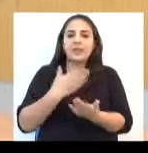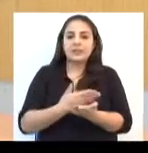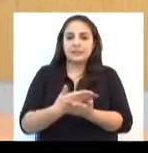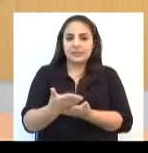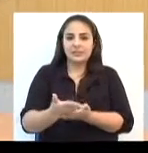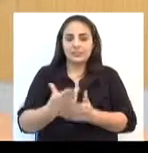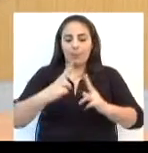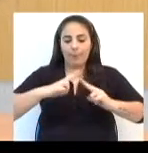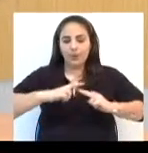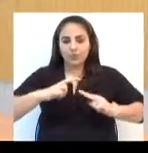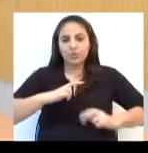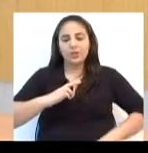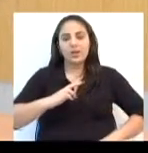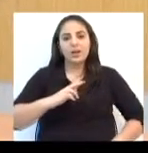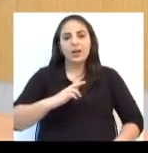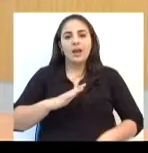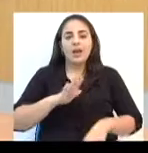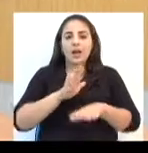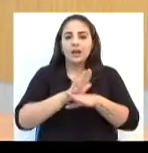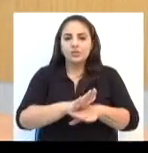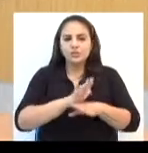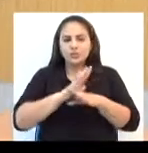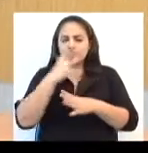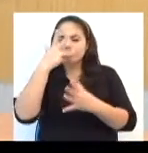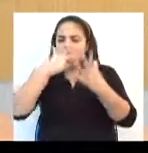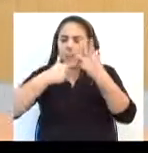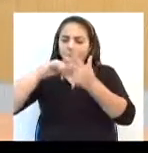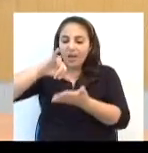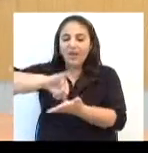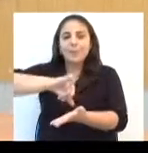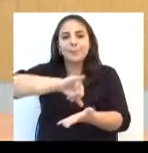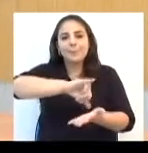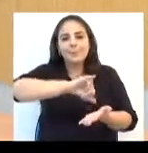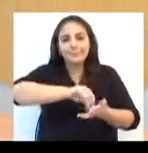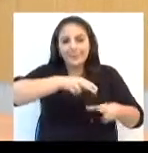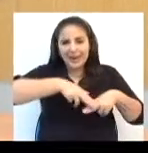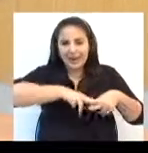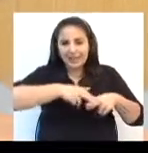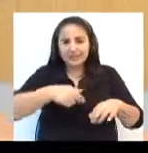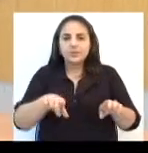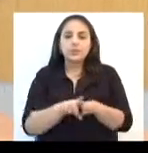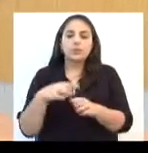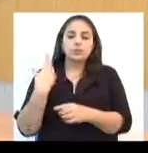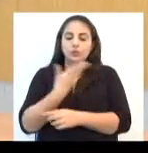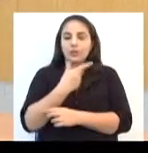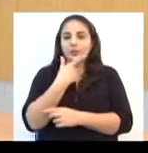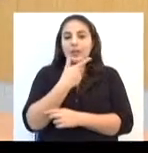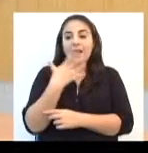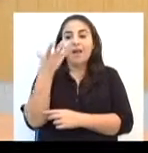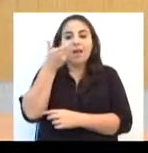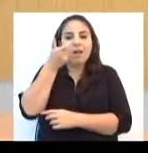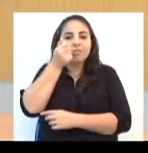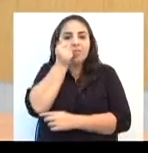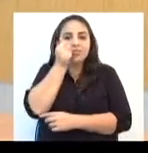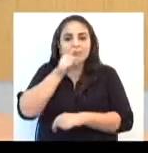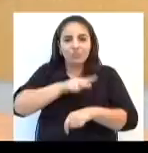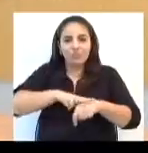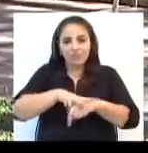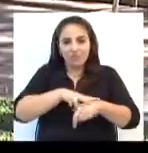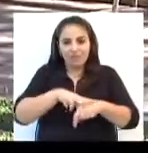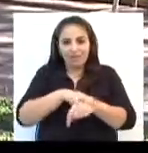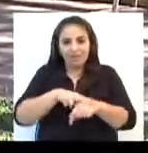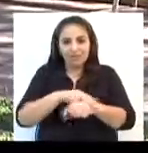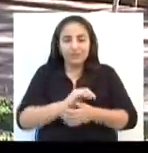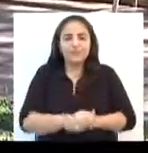iniciativa privada ajuda a embelezar canteiros e praças. Nós estamos falando do Adote o Verde.